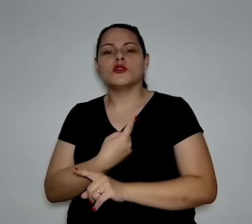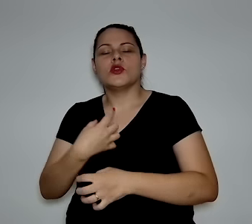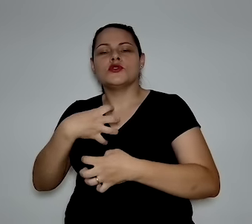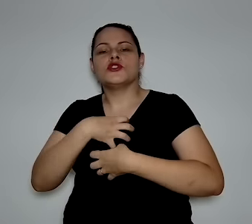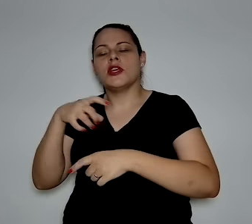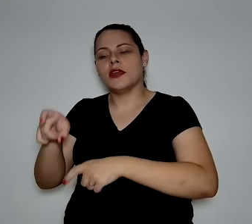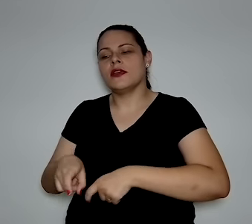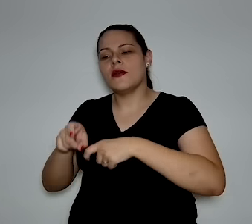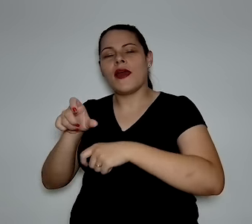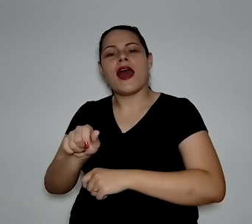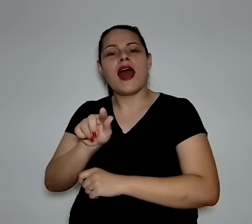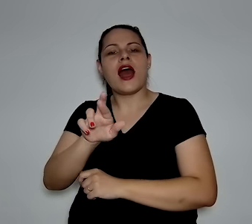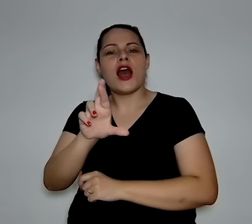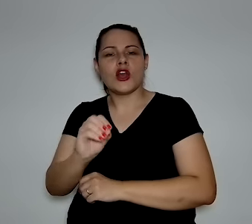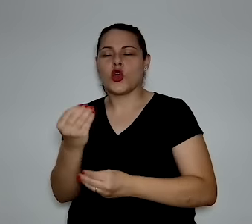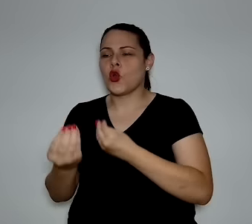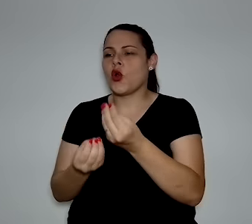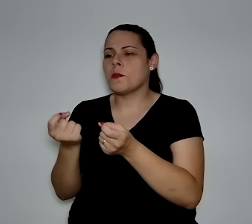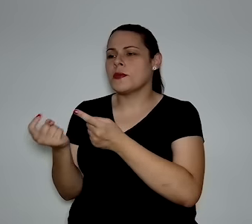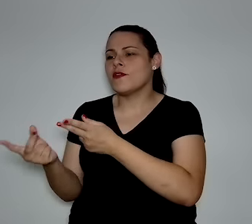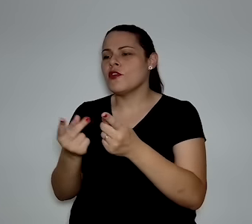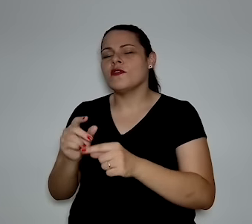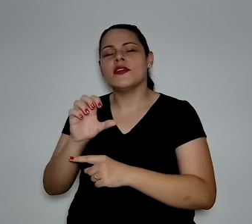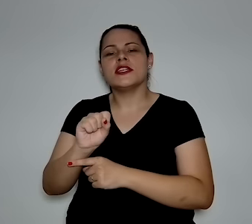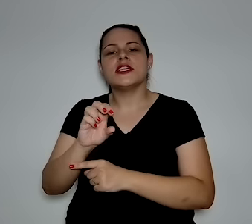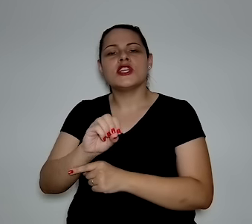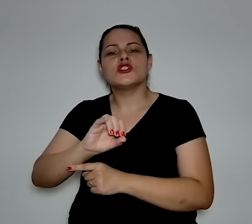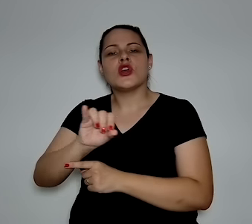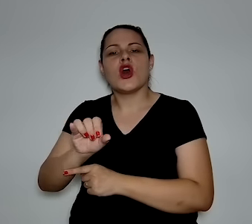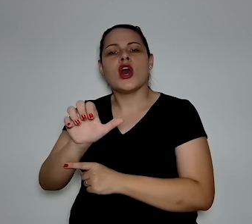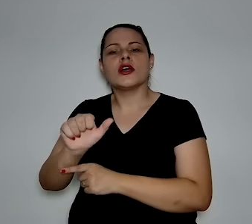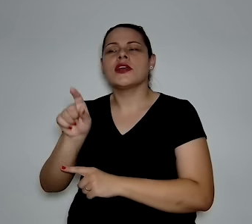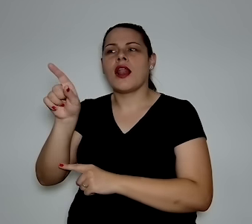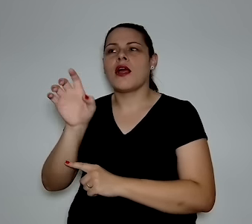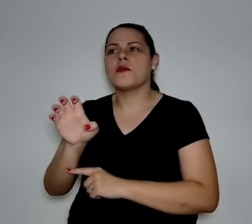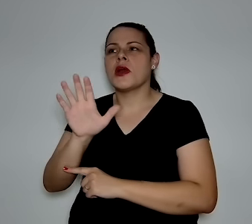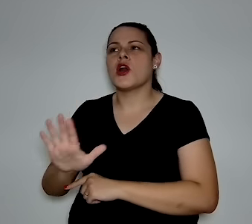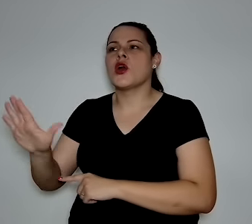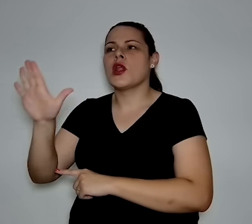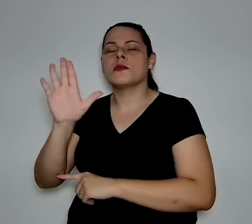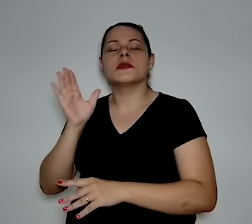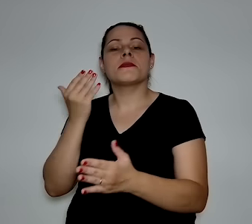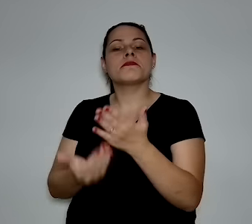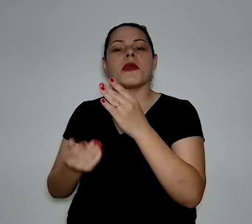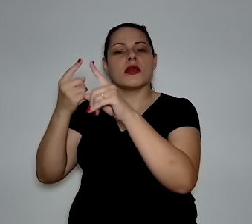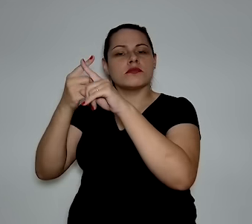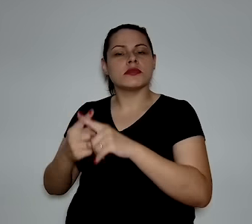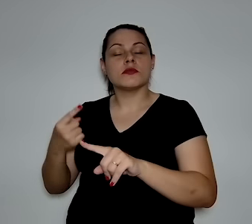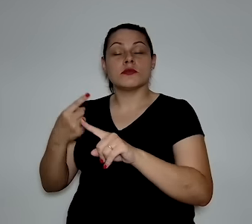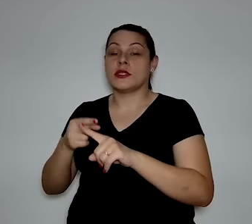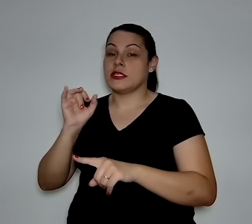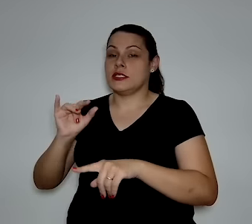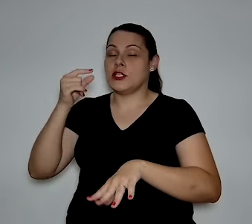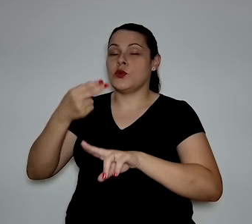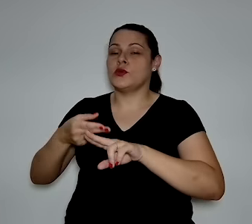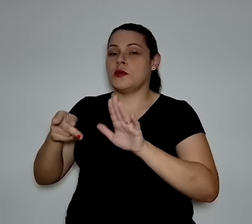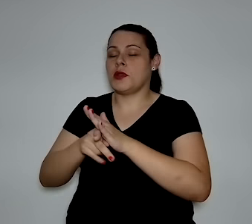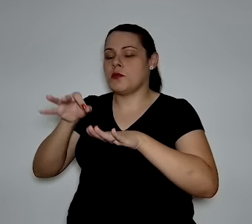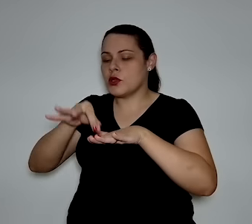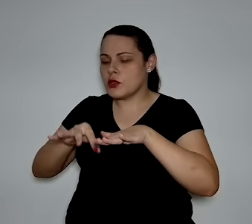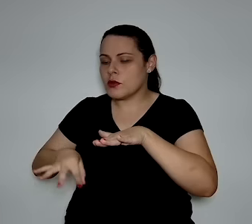Como é que o agro brasileiro vai vender soja para a Europa? Se perder competitividade, porque se o